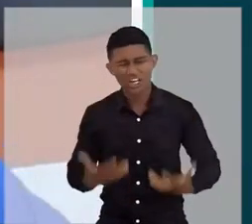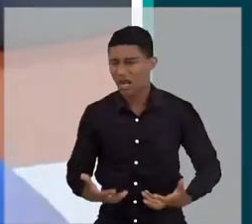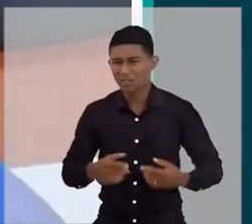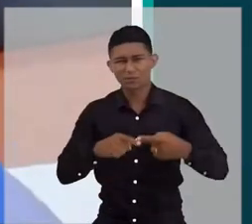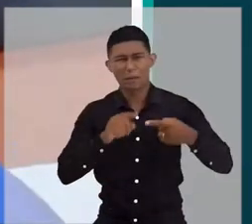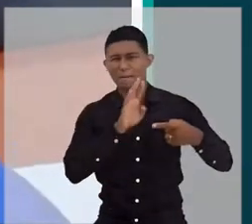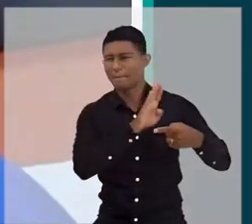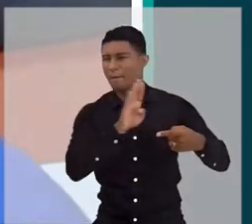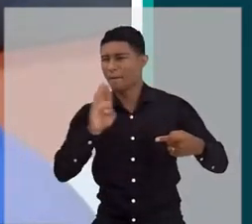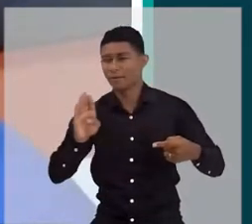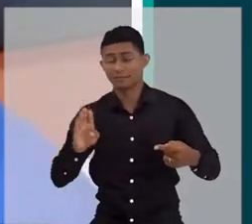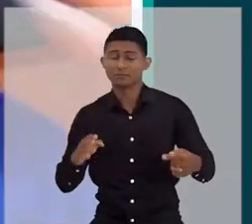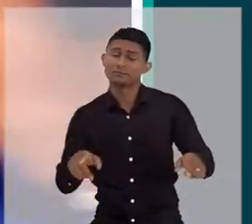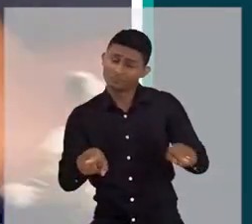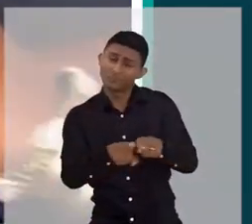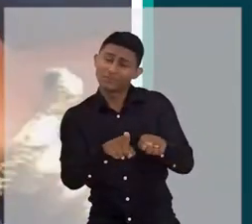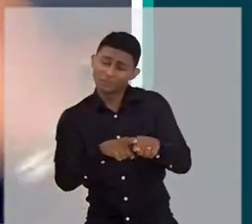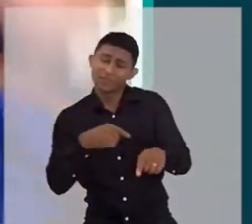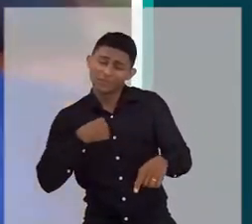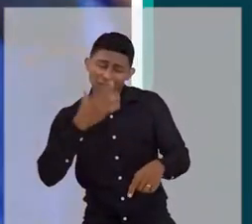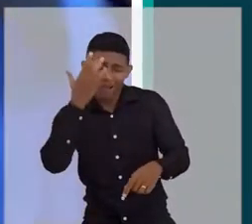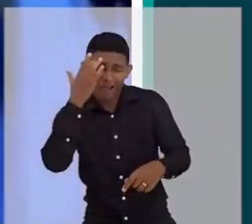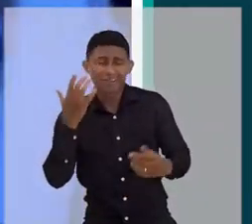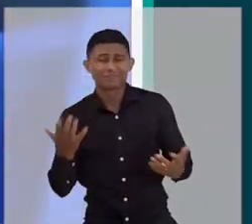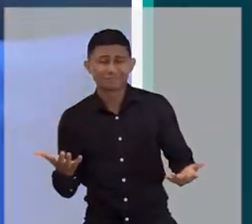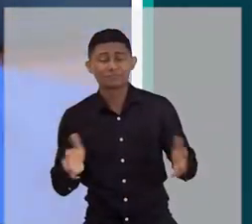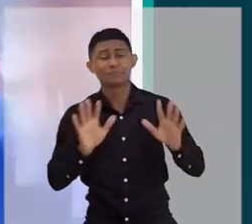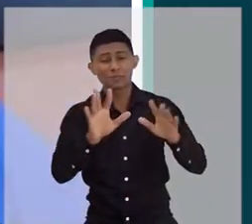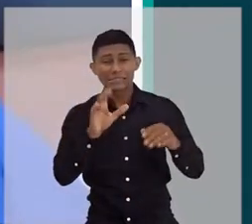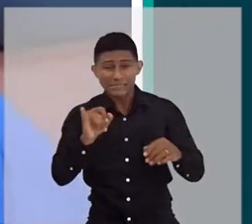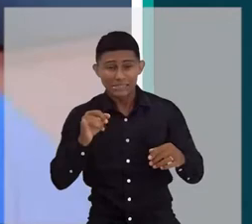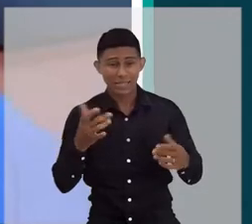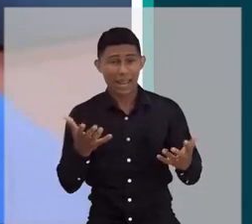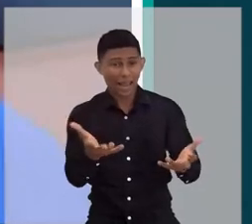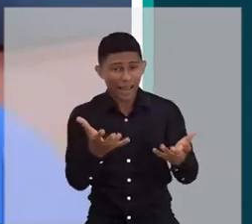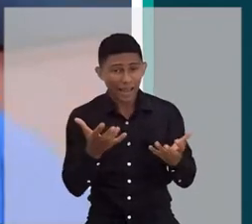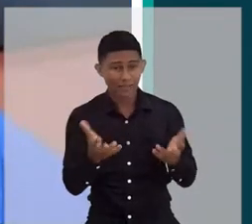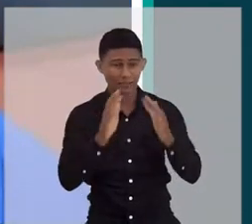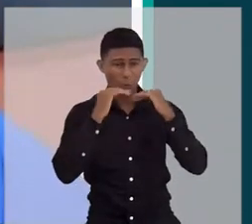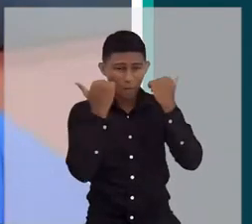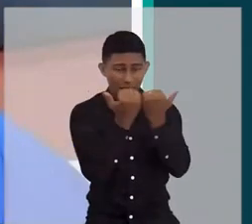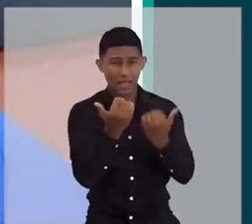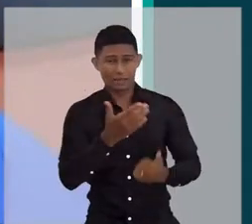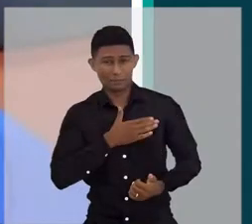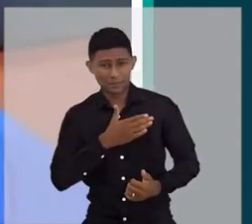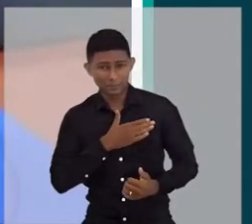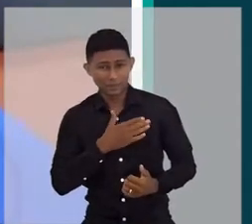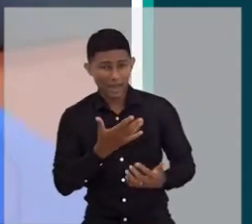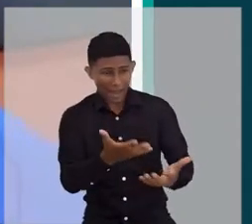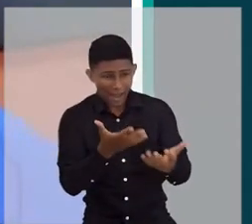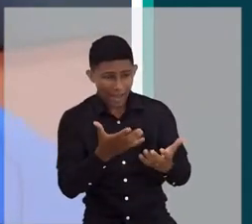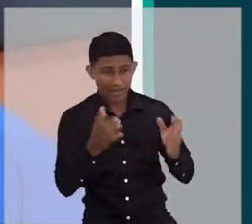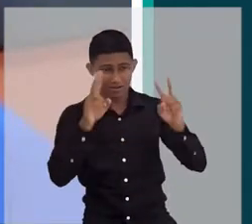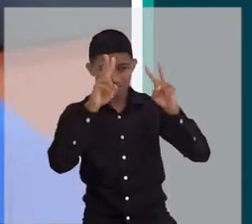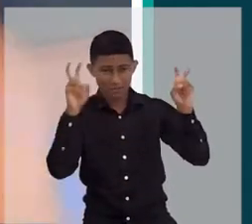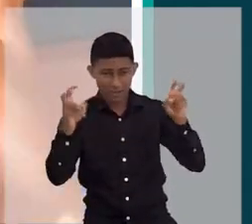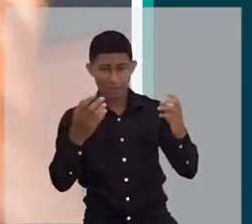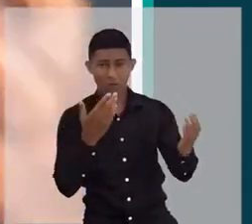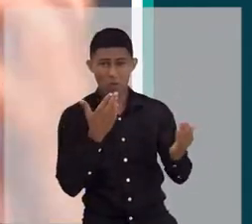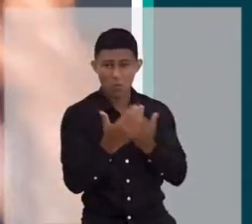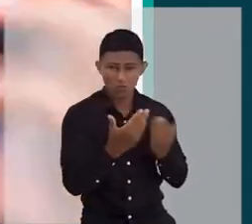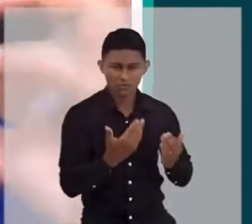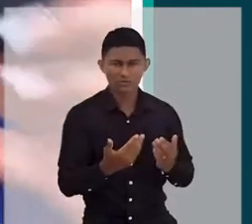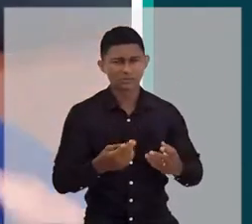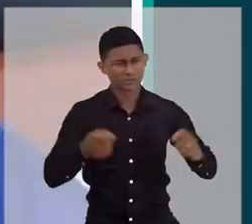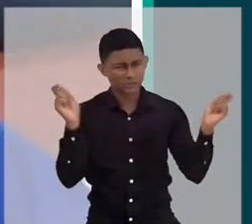é um saco, BBB. Eu também não gosto muito de discutir várias coisas, mas se eu quero abrir um diálogo com a minha comunidade, o